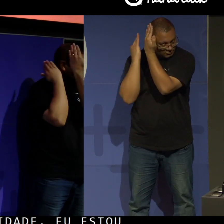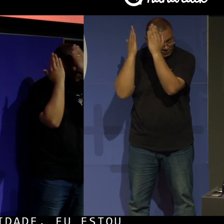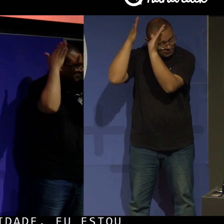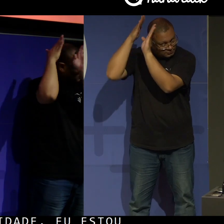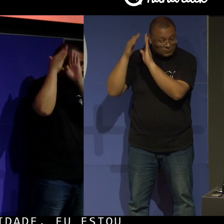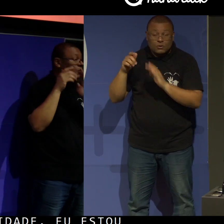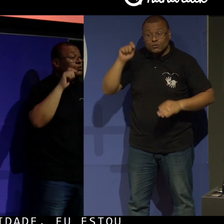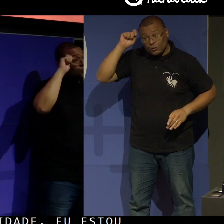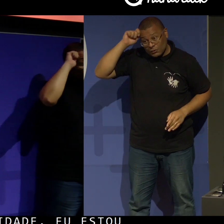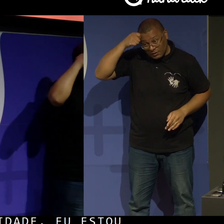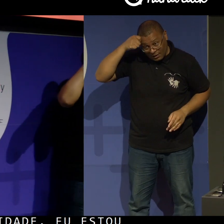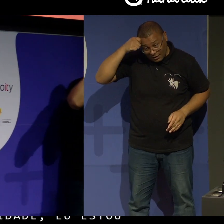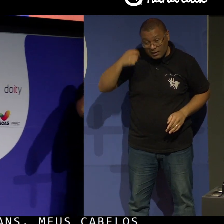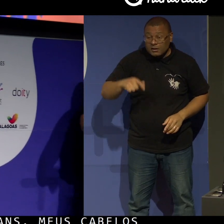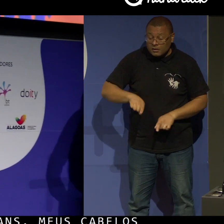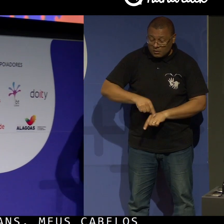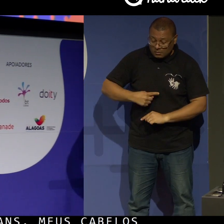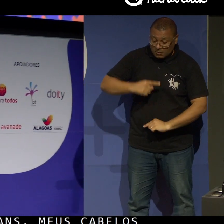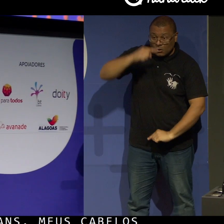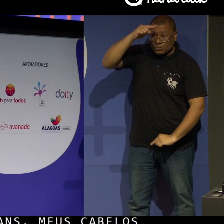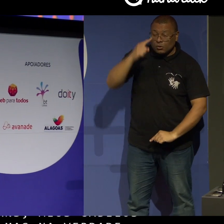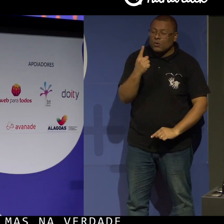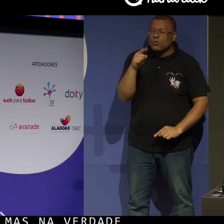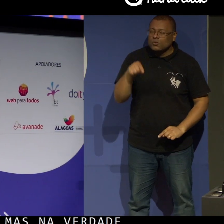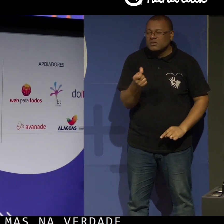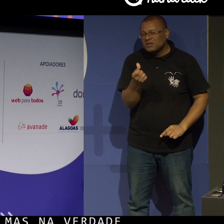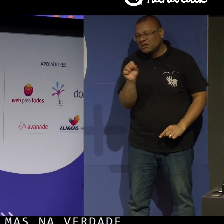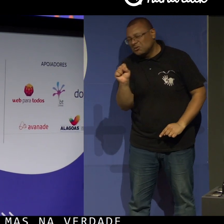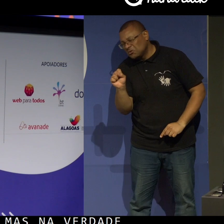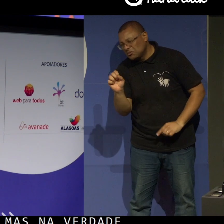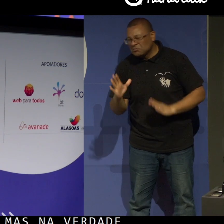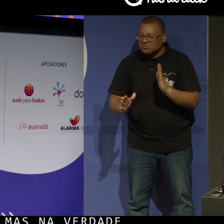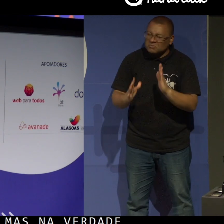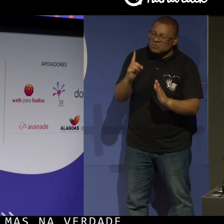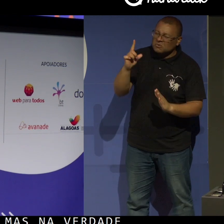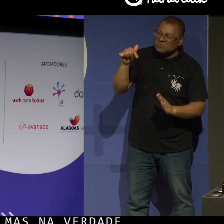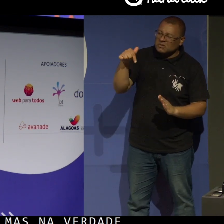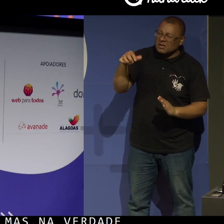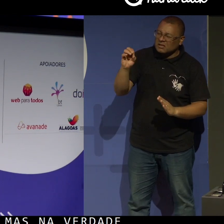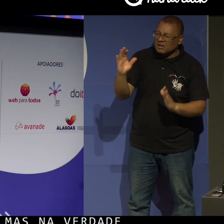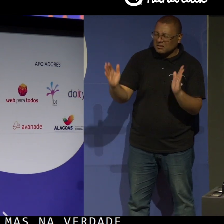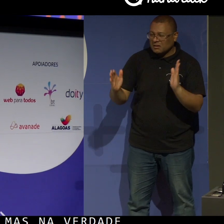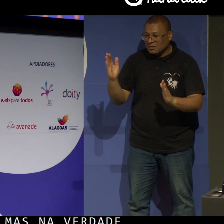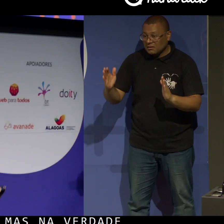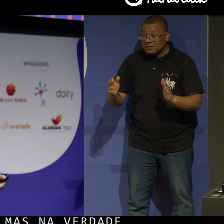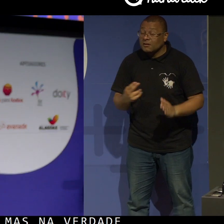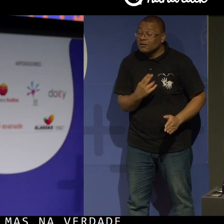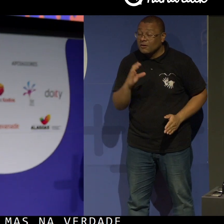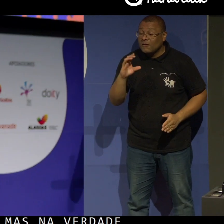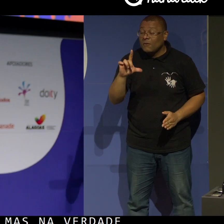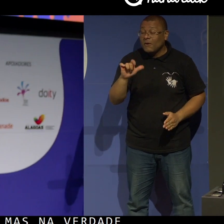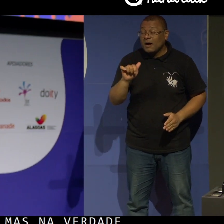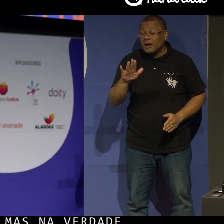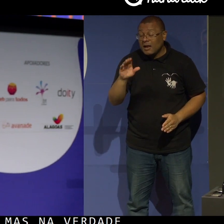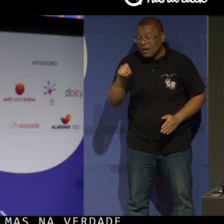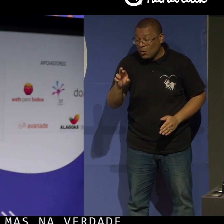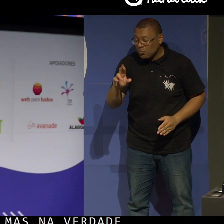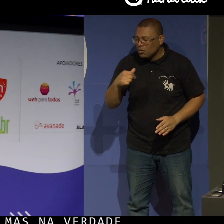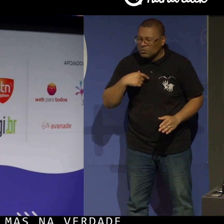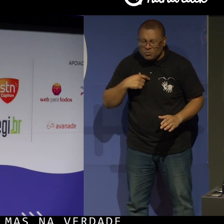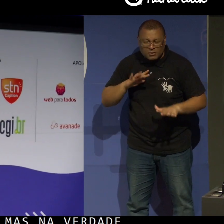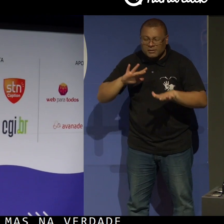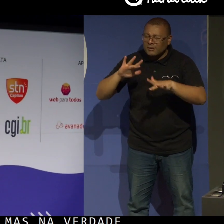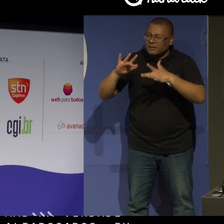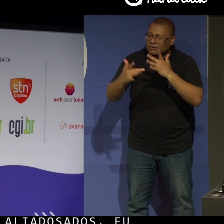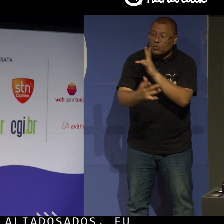Eu sou negra e tenho 1,68 a 1,70, não sei exatamente. E eu sou a Clau Mortimer, então, podem me encontrar aí nas